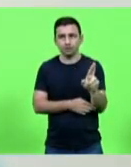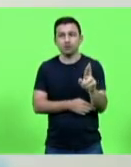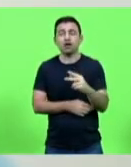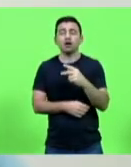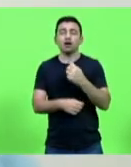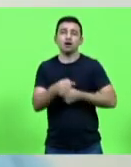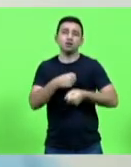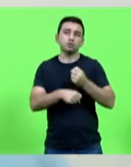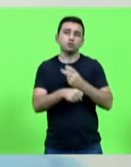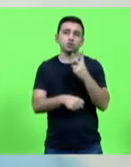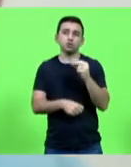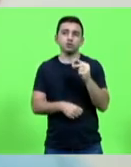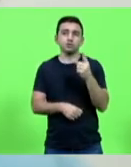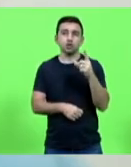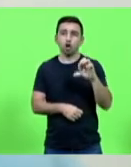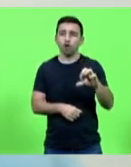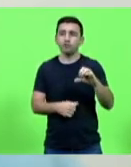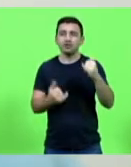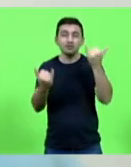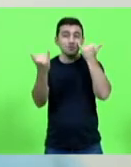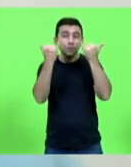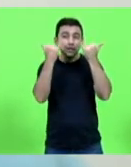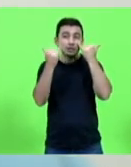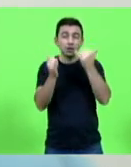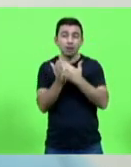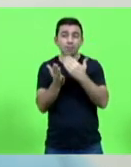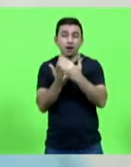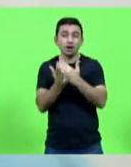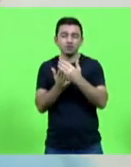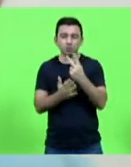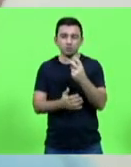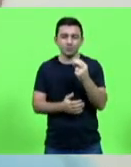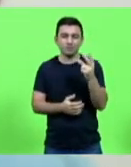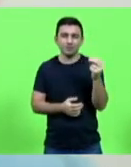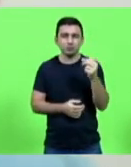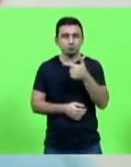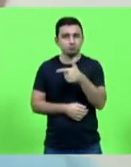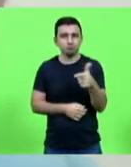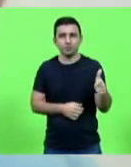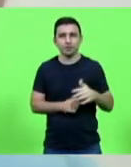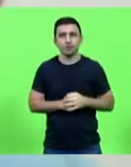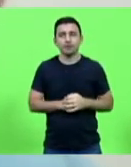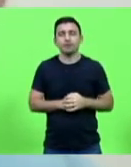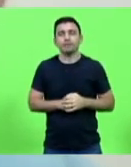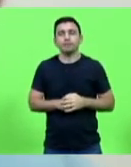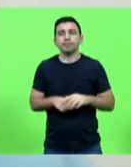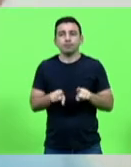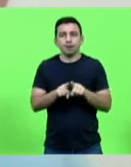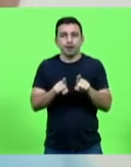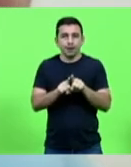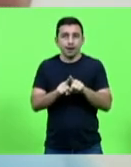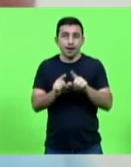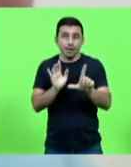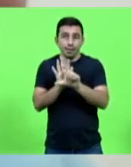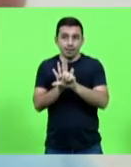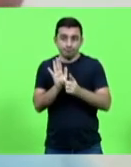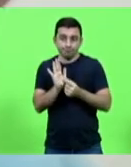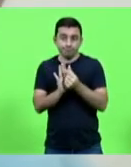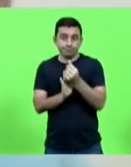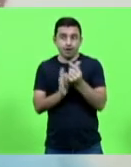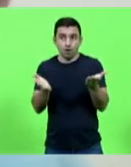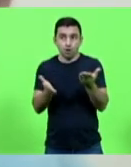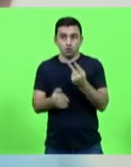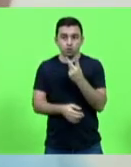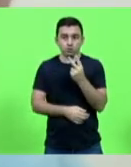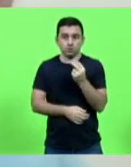Nós não encontramos as informações de 2020. De acordo com a lei orçamentária de 2021 deste ano,